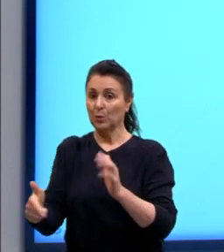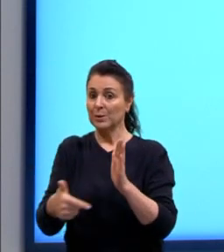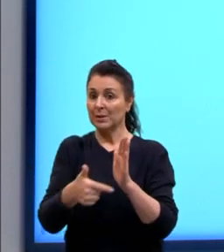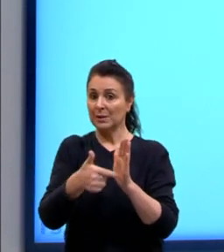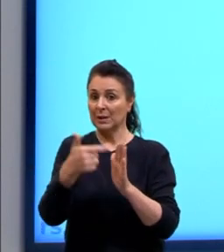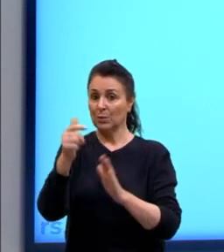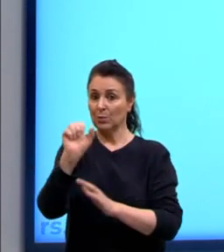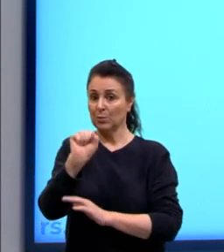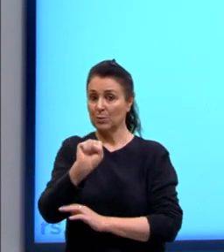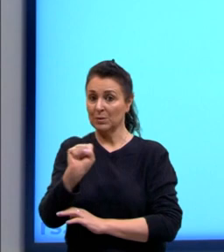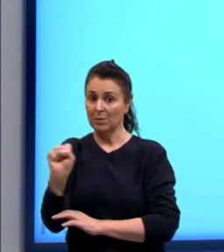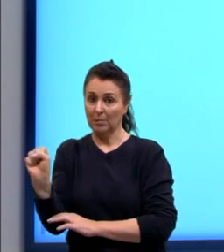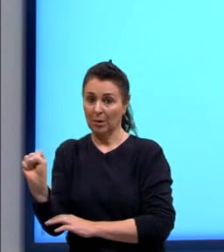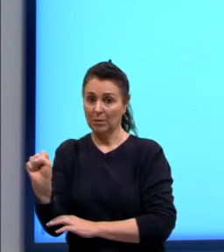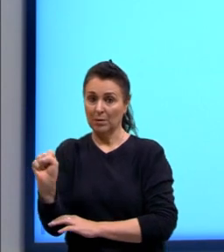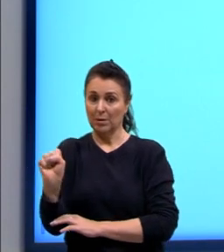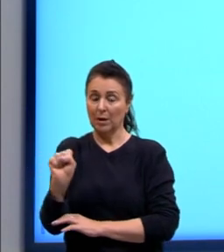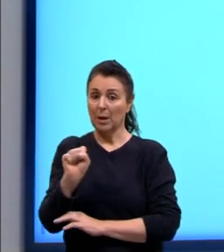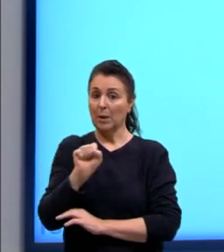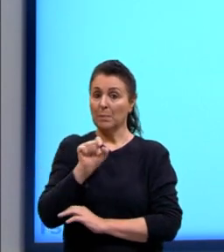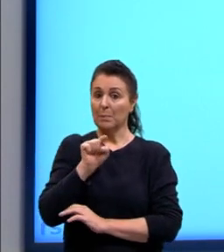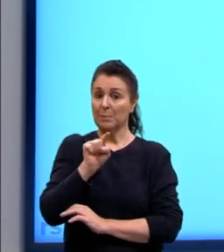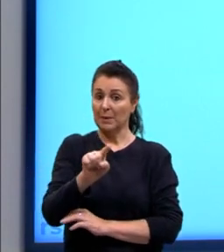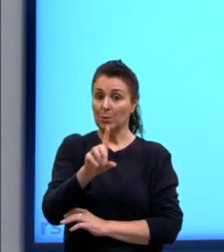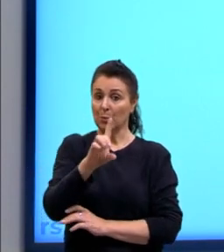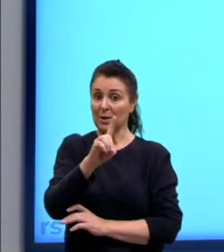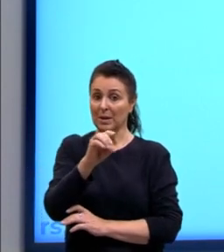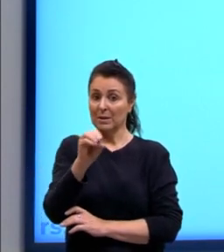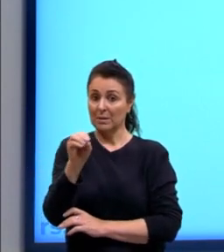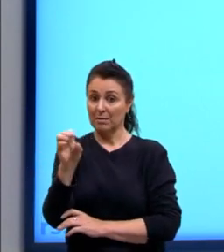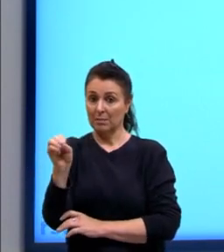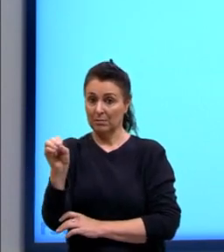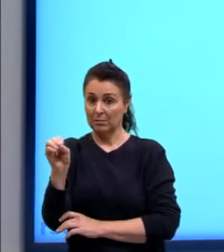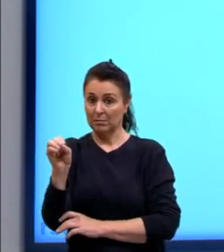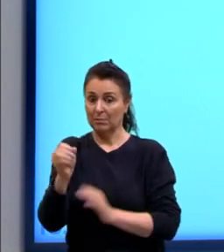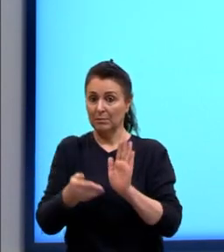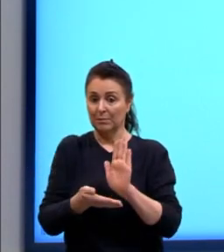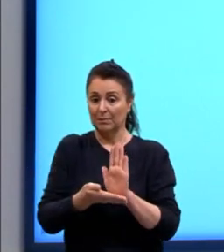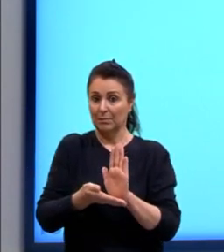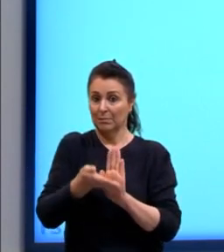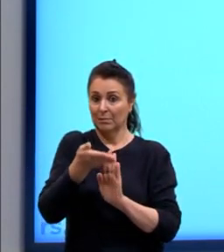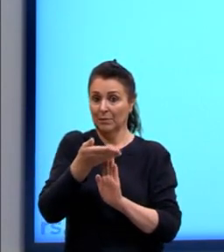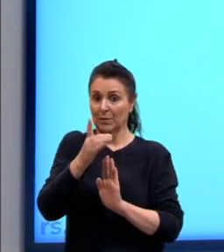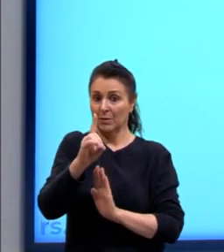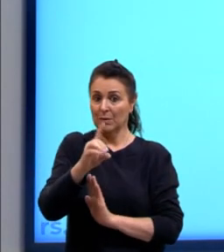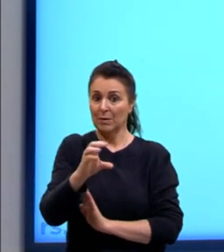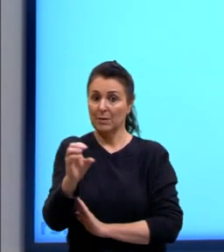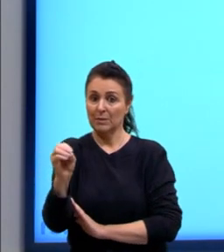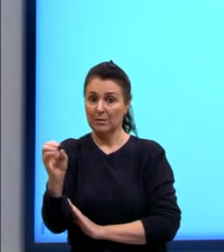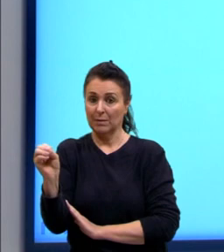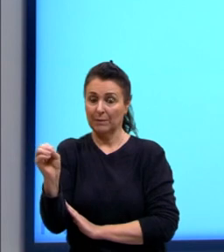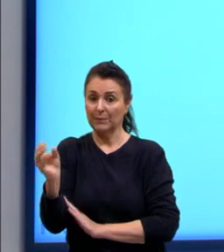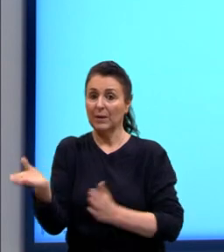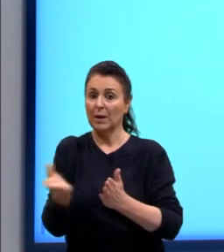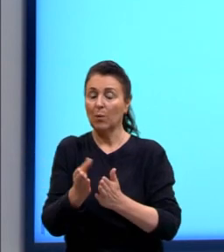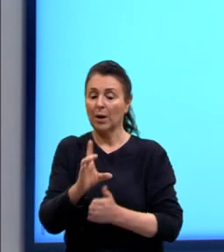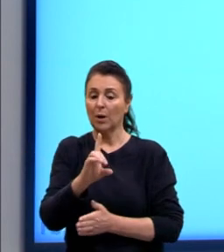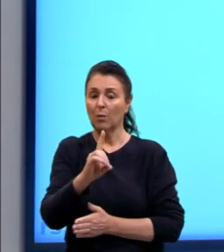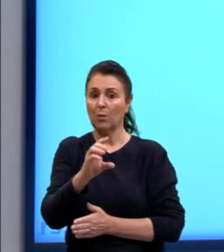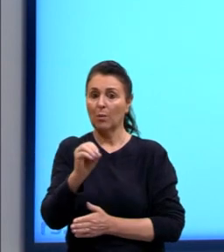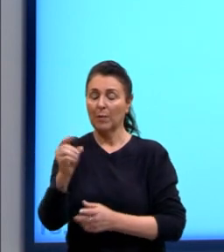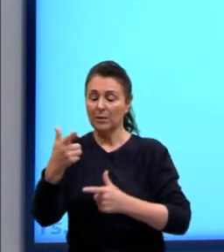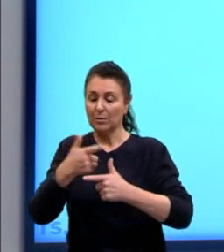semestre, nós chegamos em 1.100. Portanto, o aumento foi de 100. E agora, nós pegamos esse aumento e